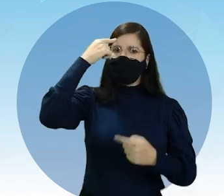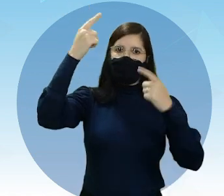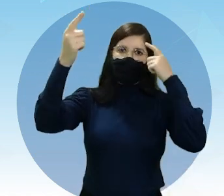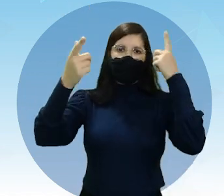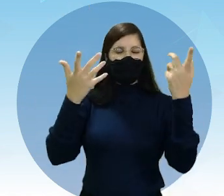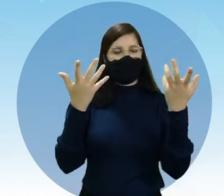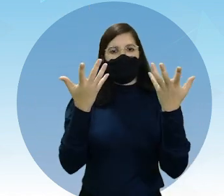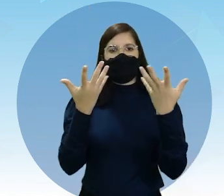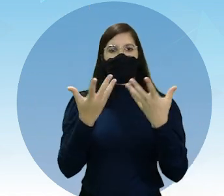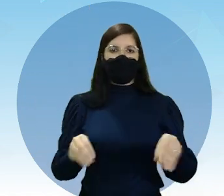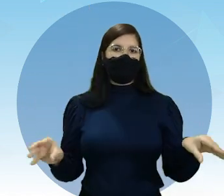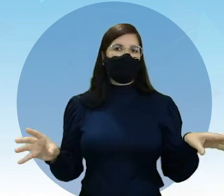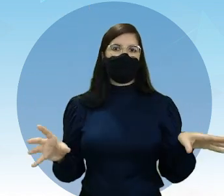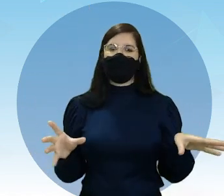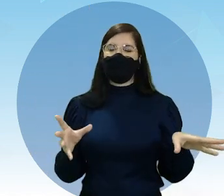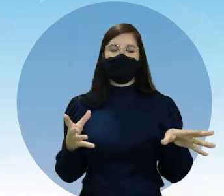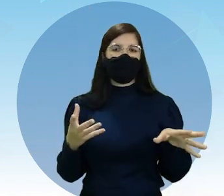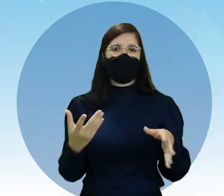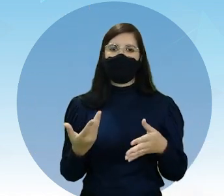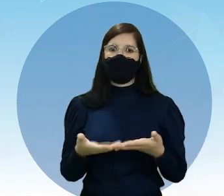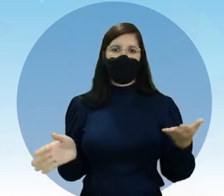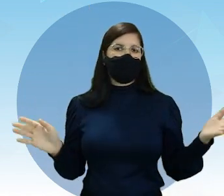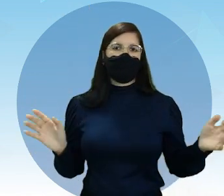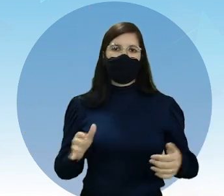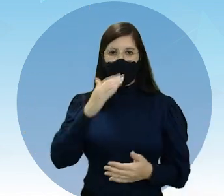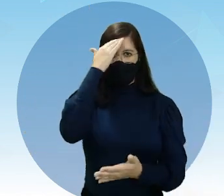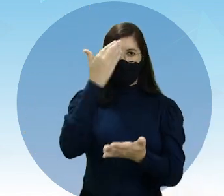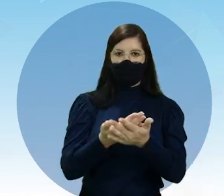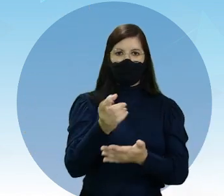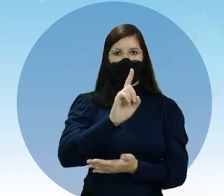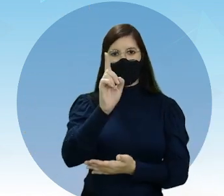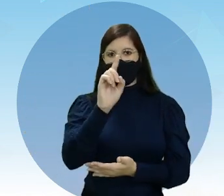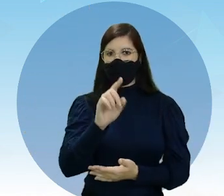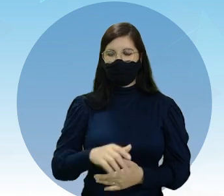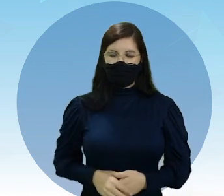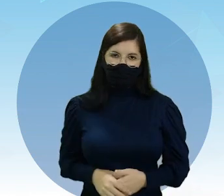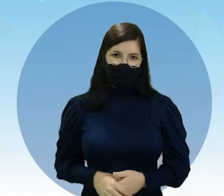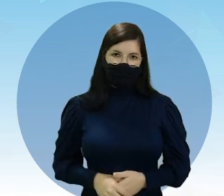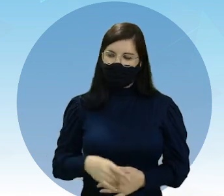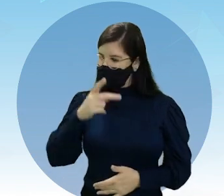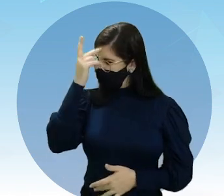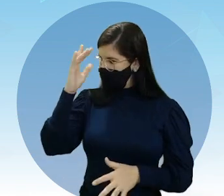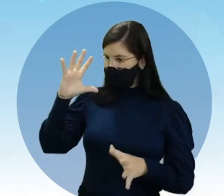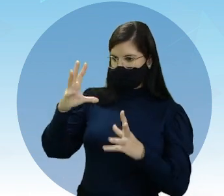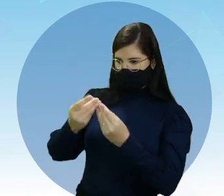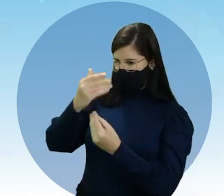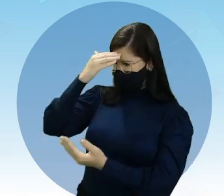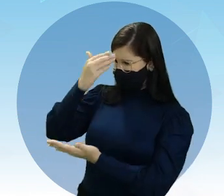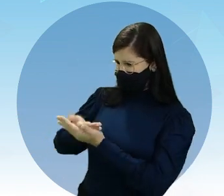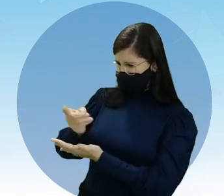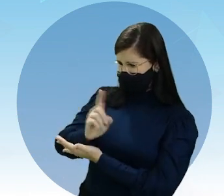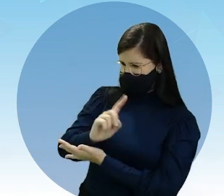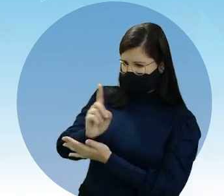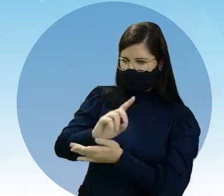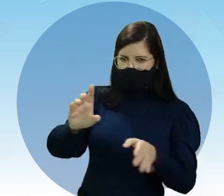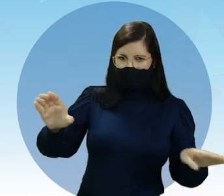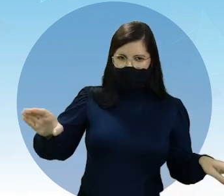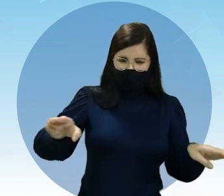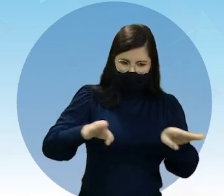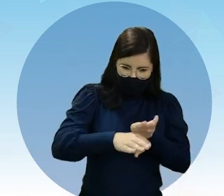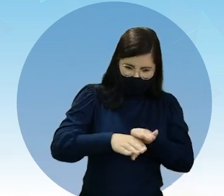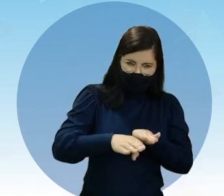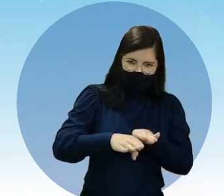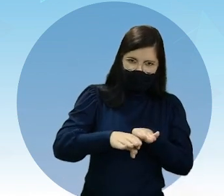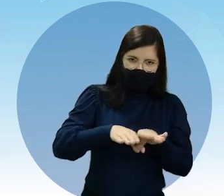caíram em descrédito. Ou seja, ninguém acreditava que existiam placas tectônicas, que,